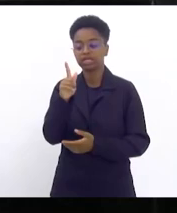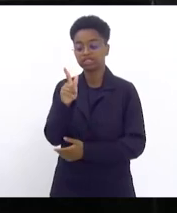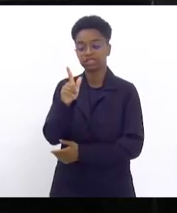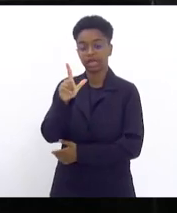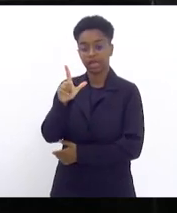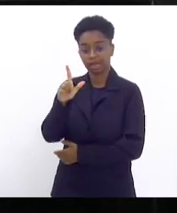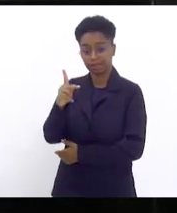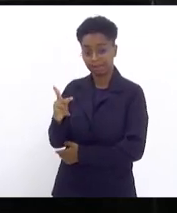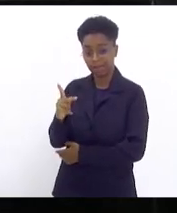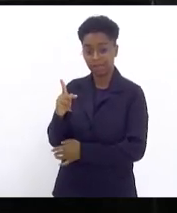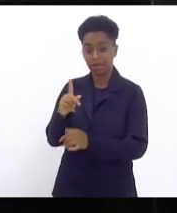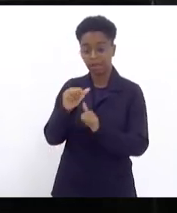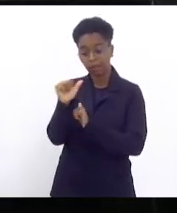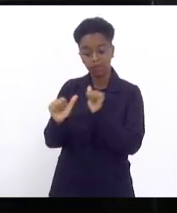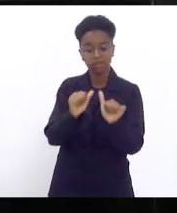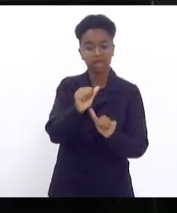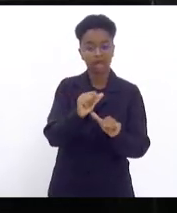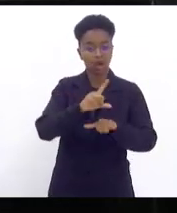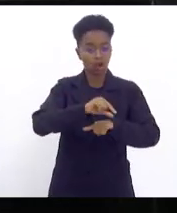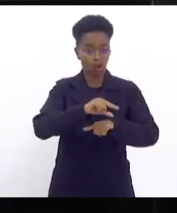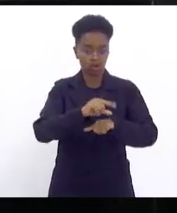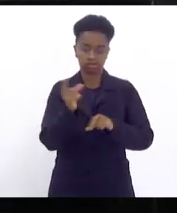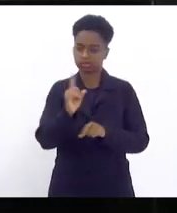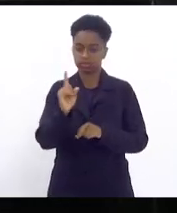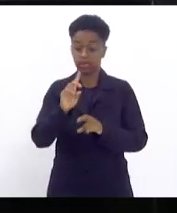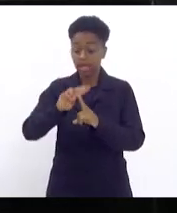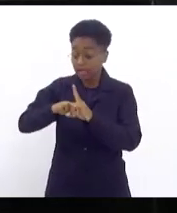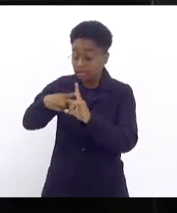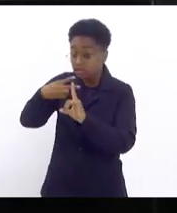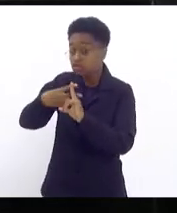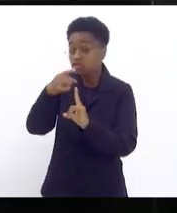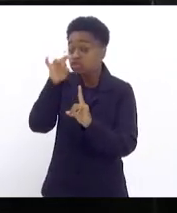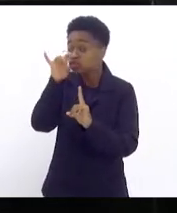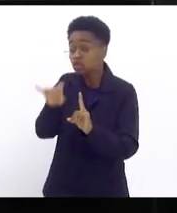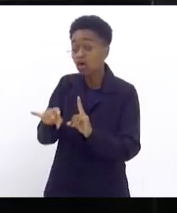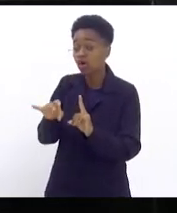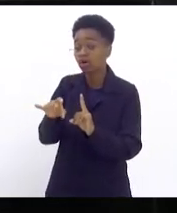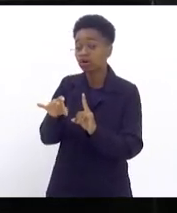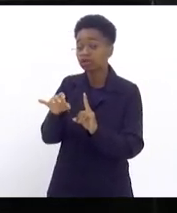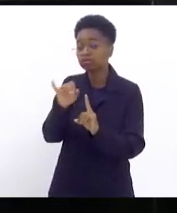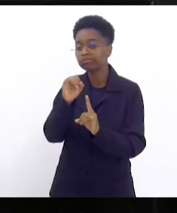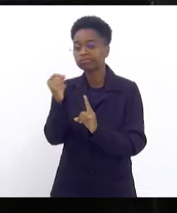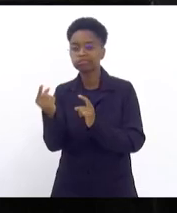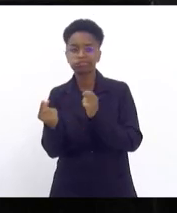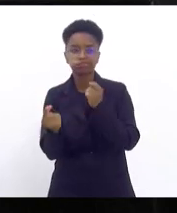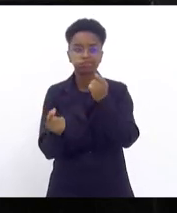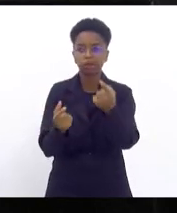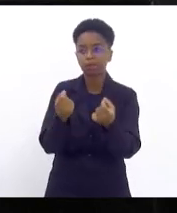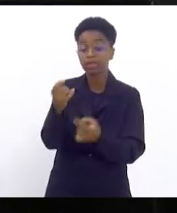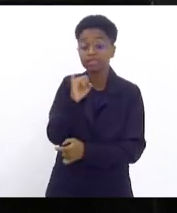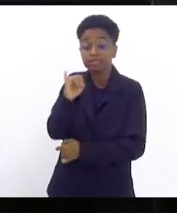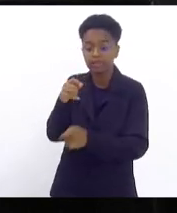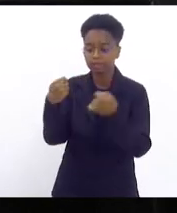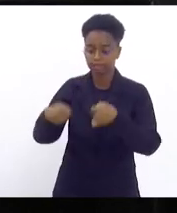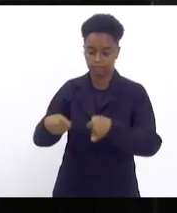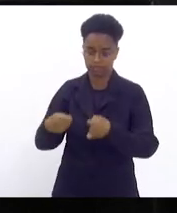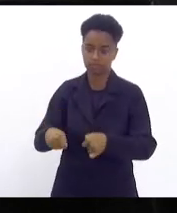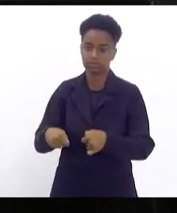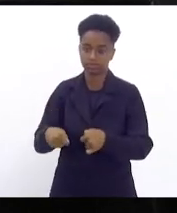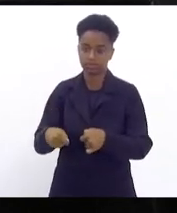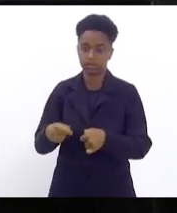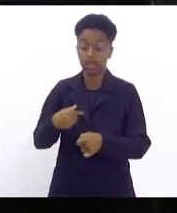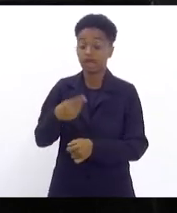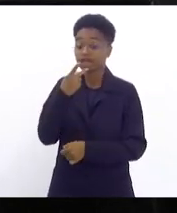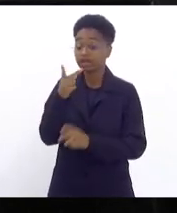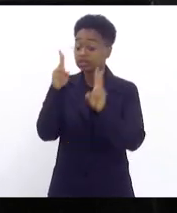e cargo horário, a hora extra é somente em casos estritamente necessários. Eu falo na